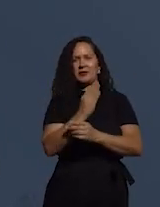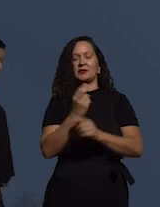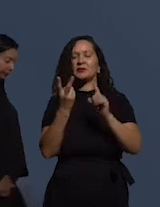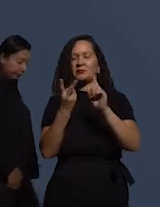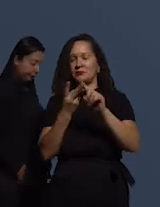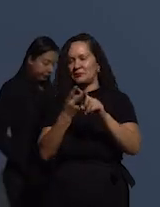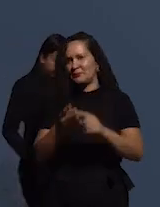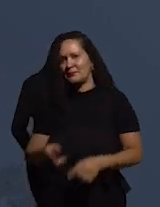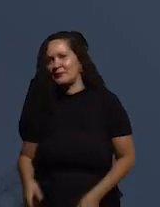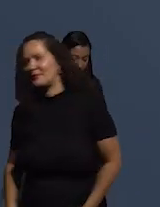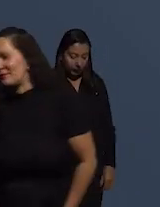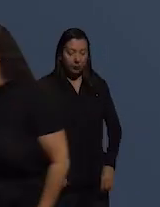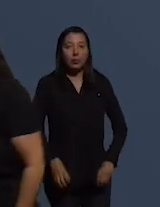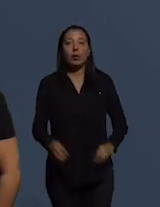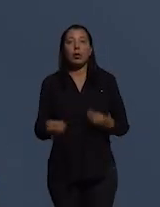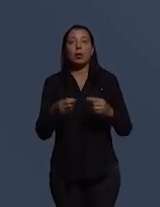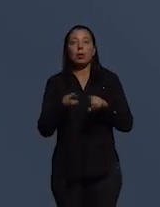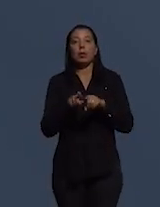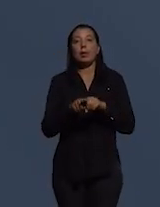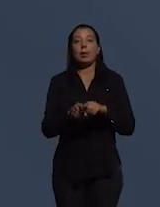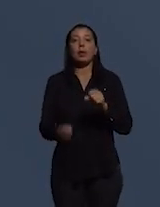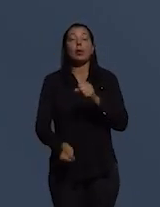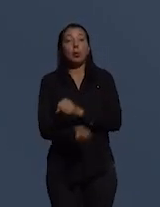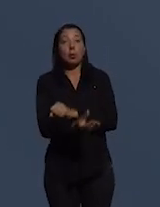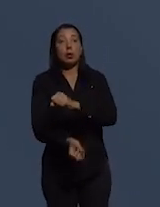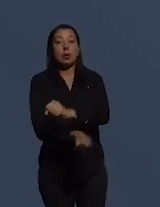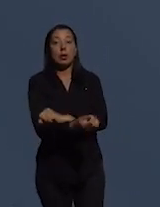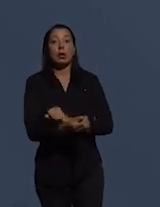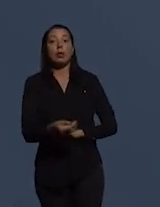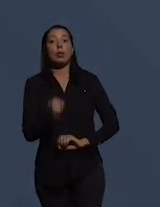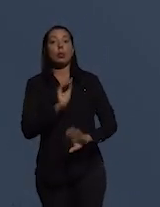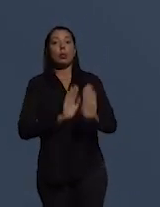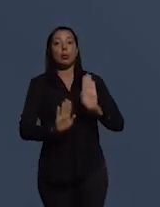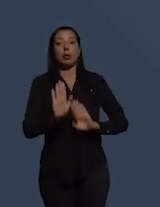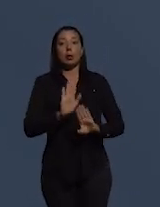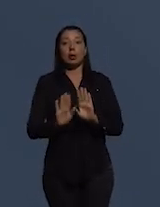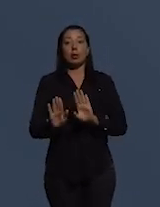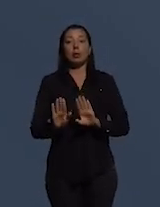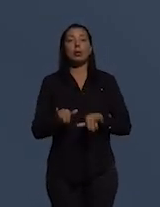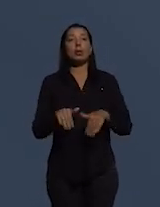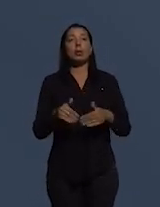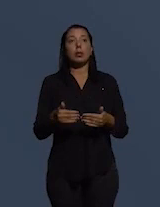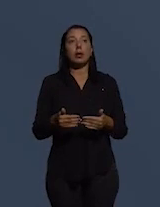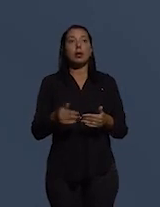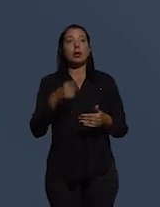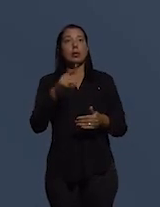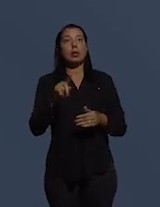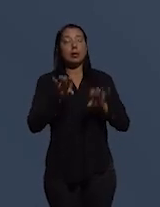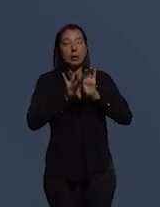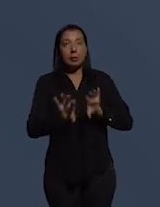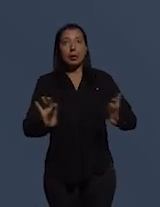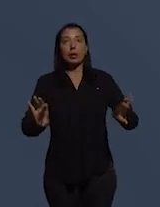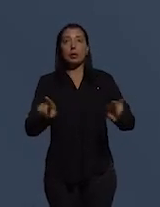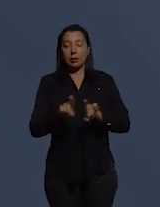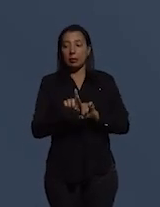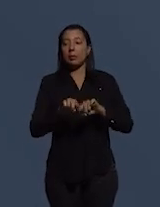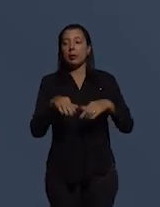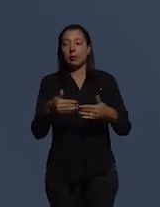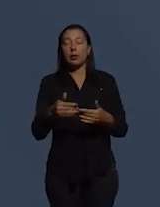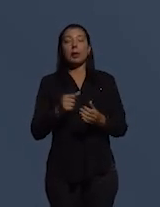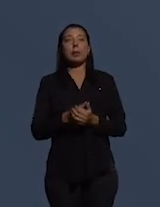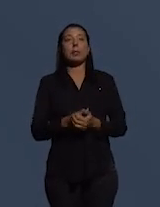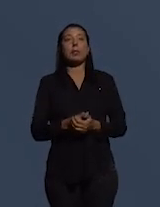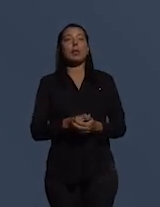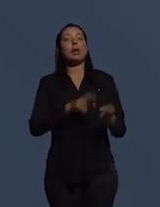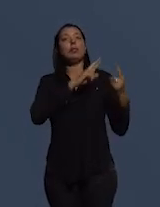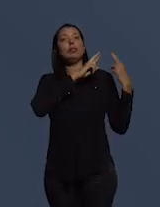questão, como enfrentar a corrupção preservando ou separando a